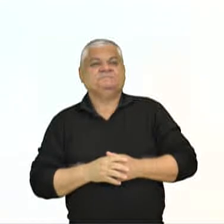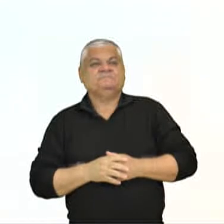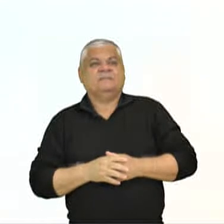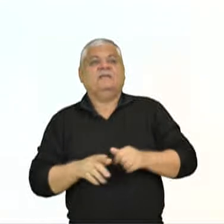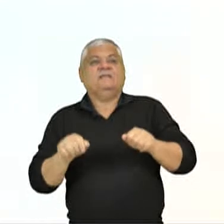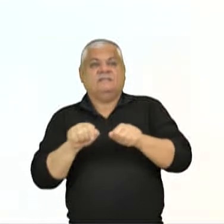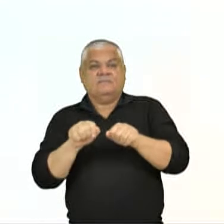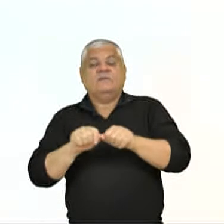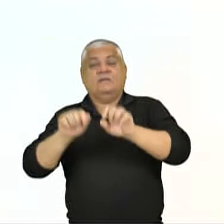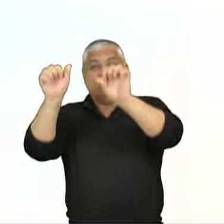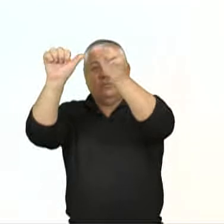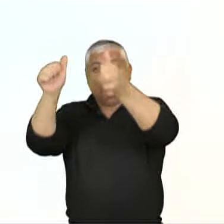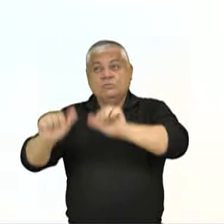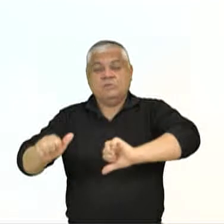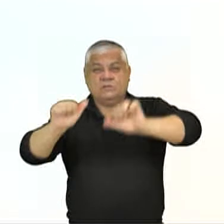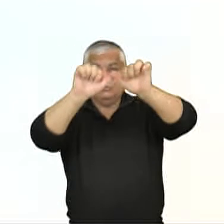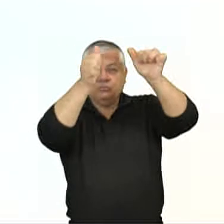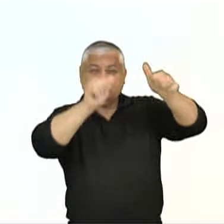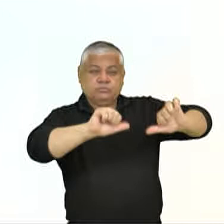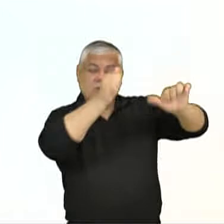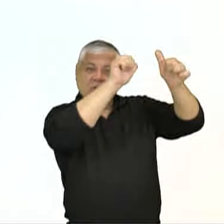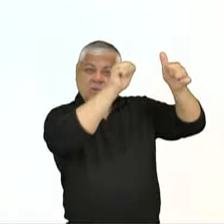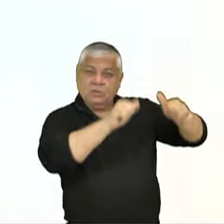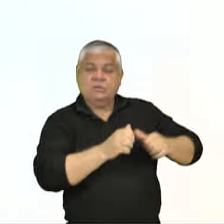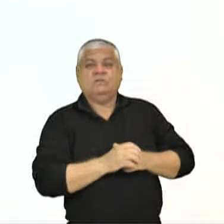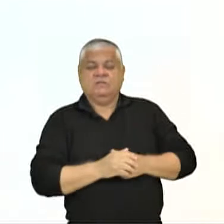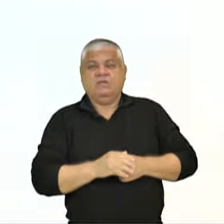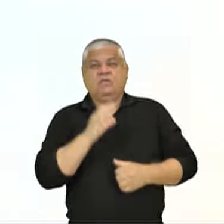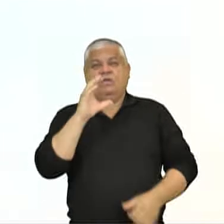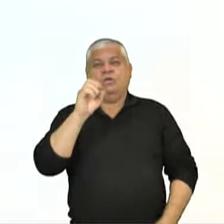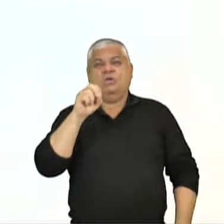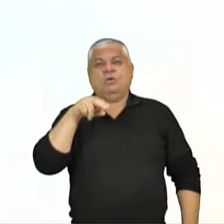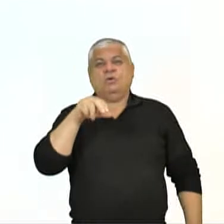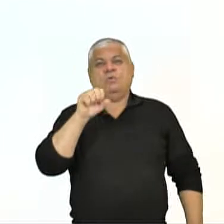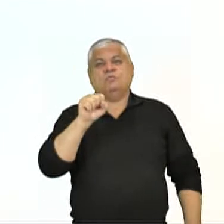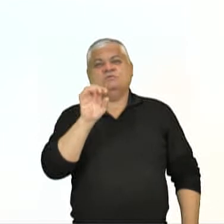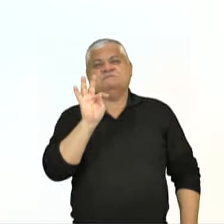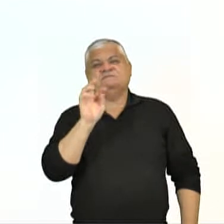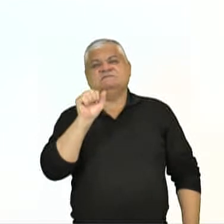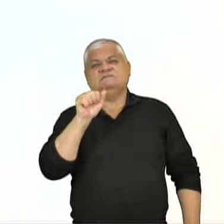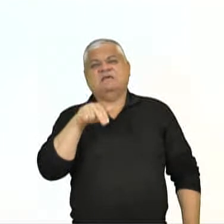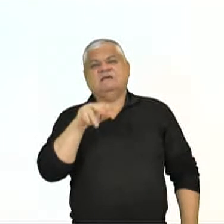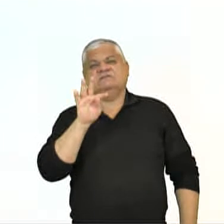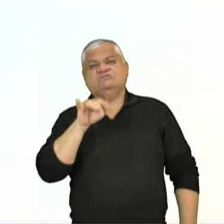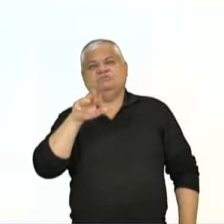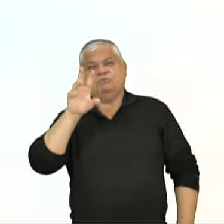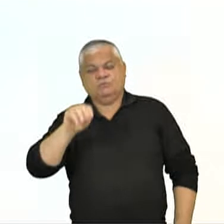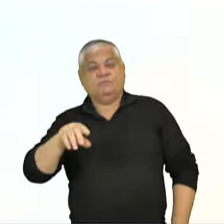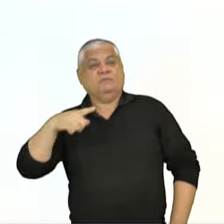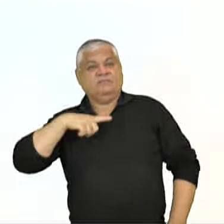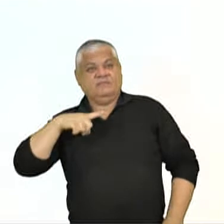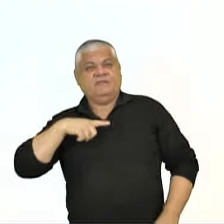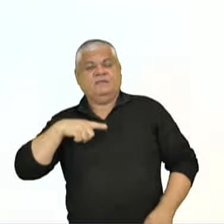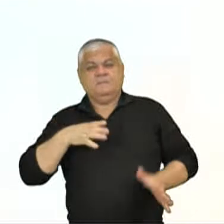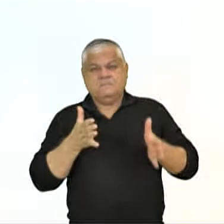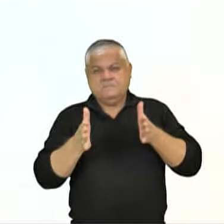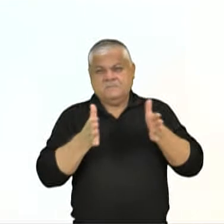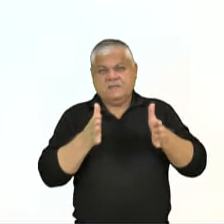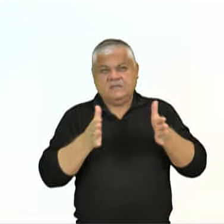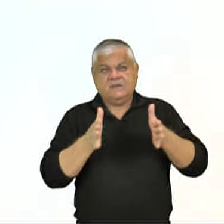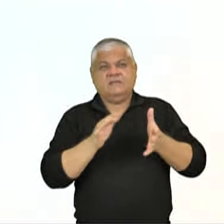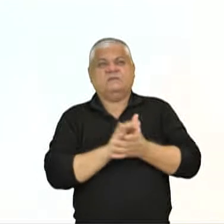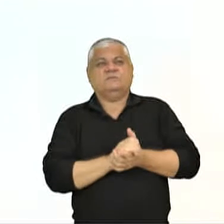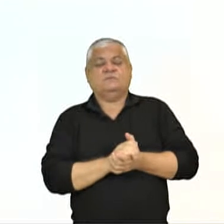temos a arquitetura de monumentos. Nós temos, por exemplo, Constantino, o Arco de Constantino. Homenagia vitórias militares do período da greve.